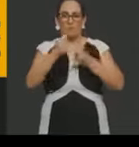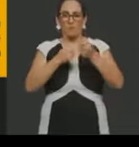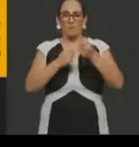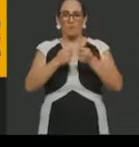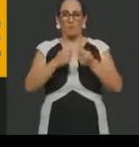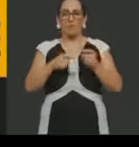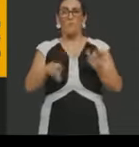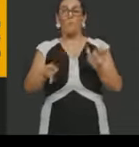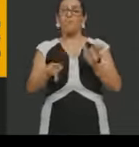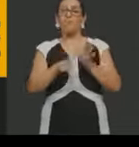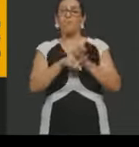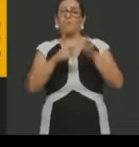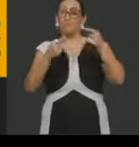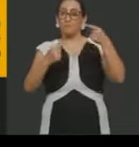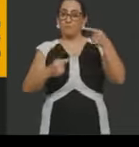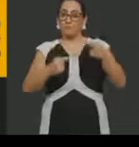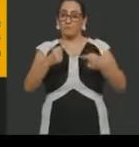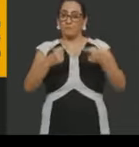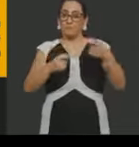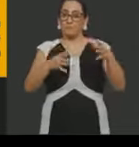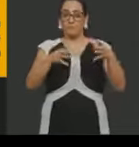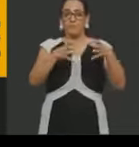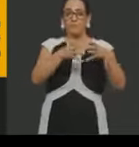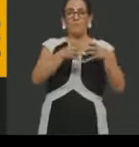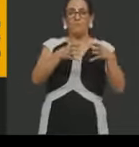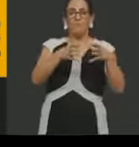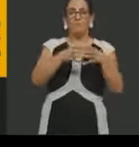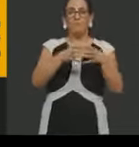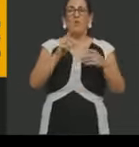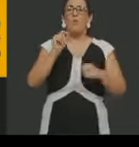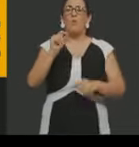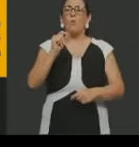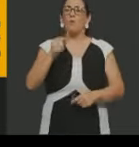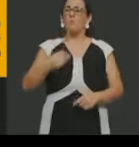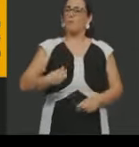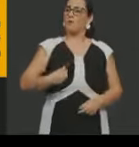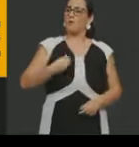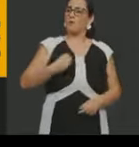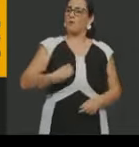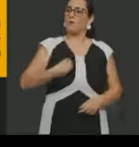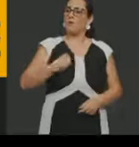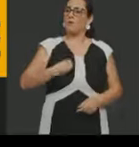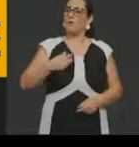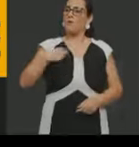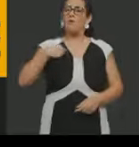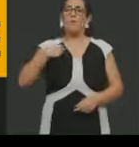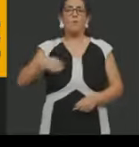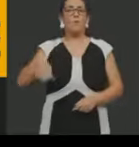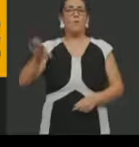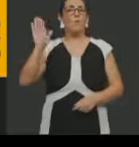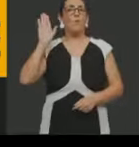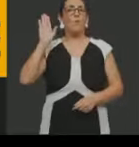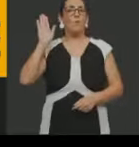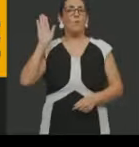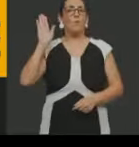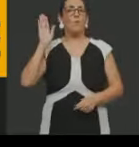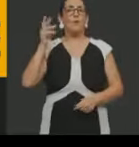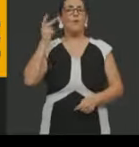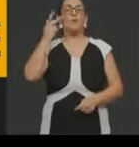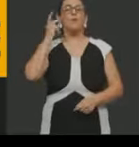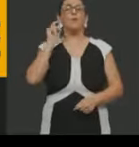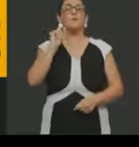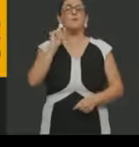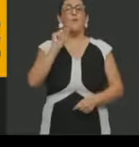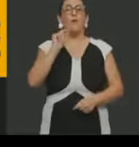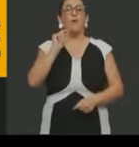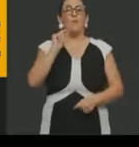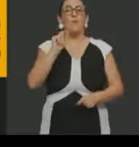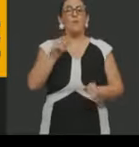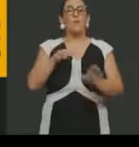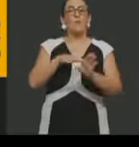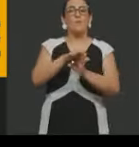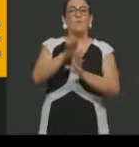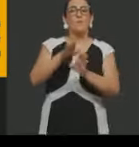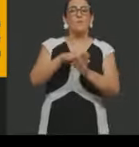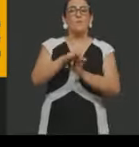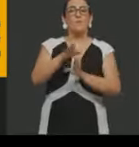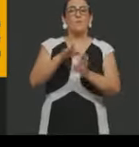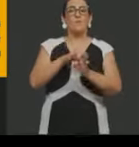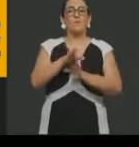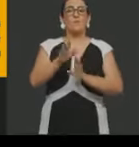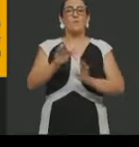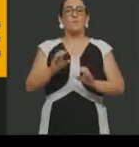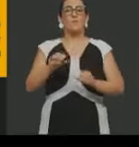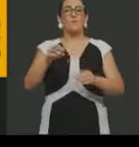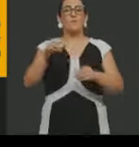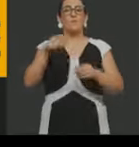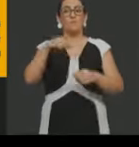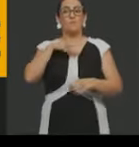tem formas voluntárias de participação e é uma associação que é orientada para ocupar um poder político. Nós vamos ver